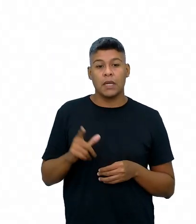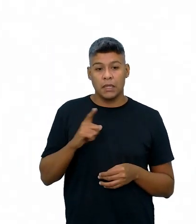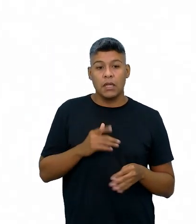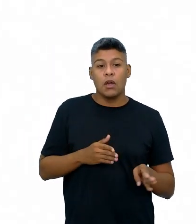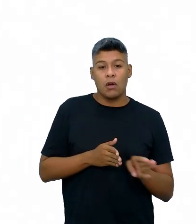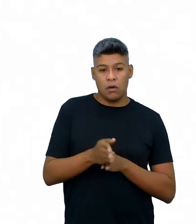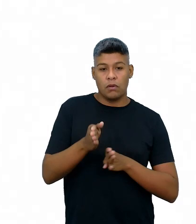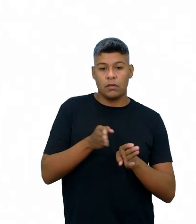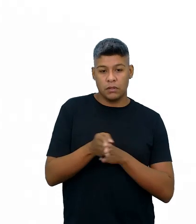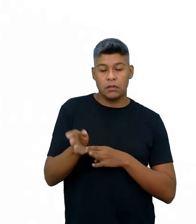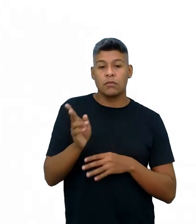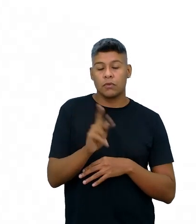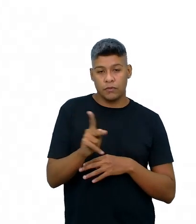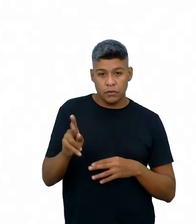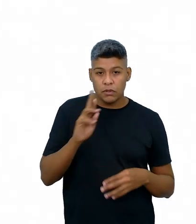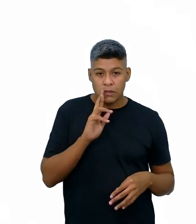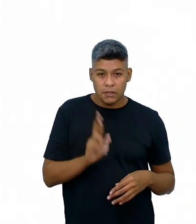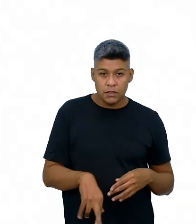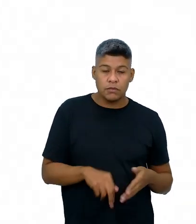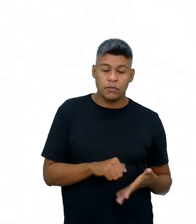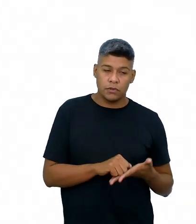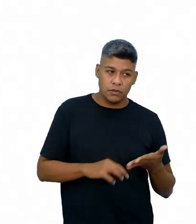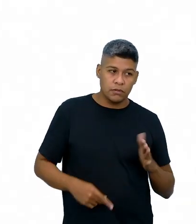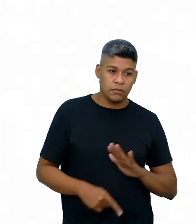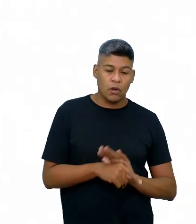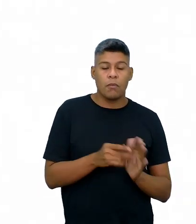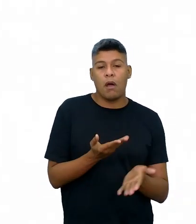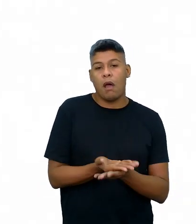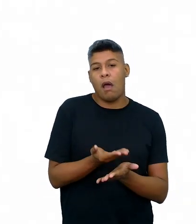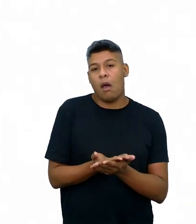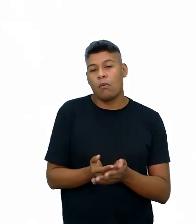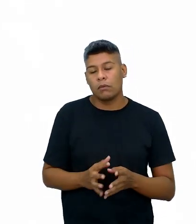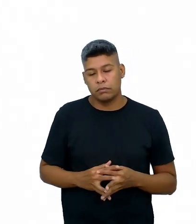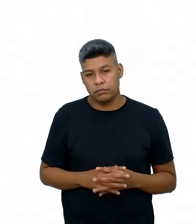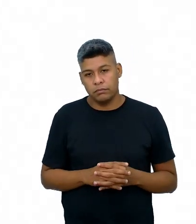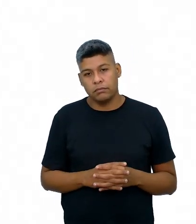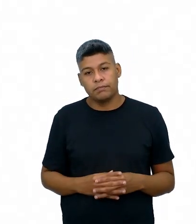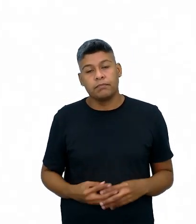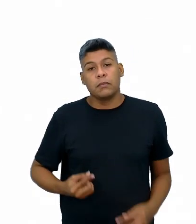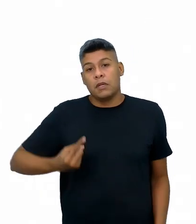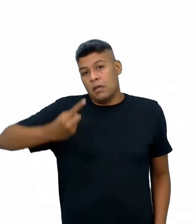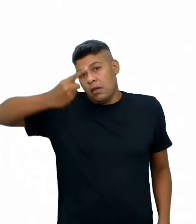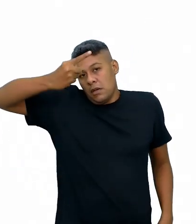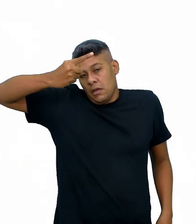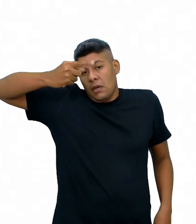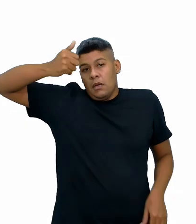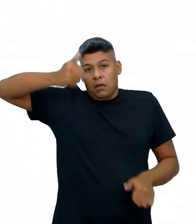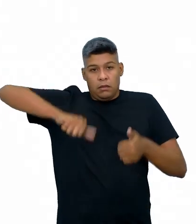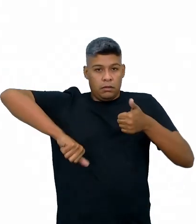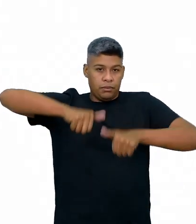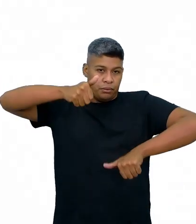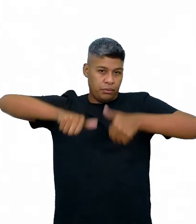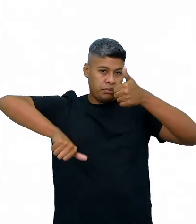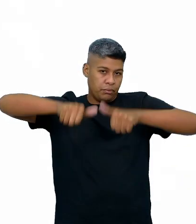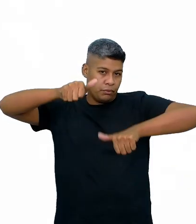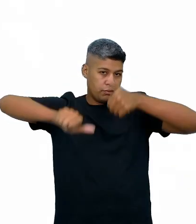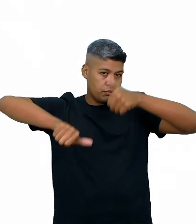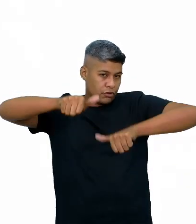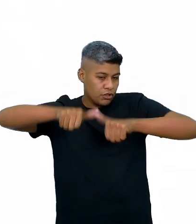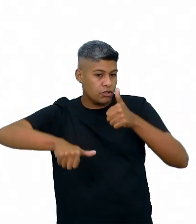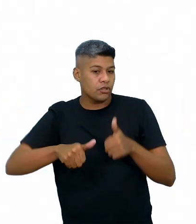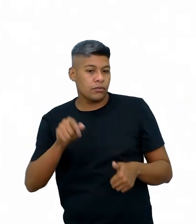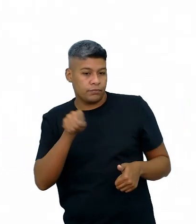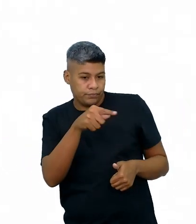orientações do professor, responda às atividades desta aula. Então, primeiro, analise as proposições e